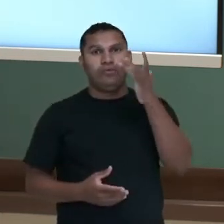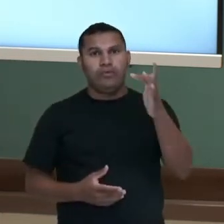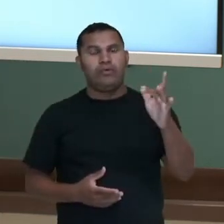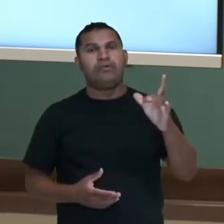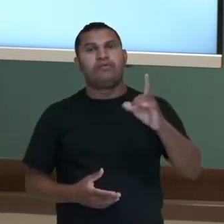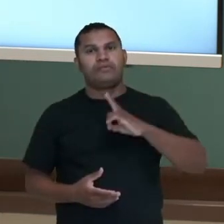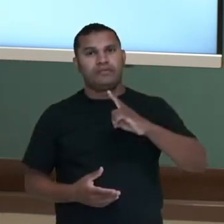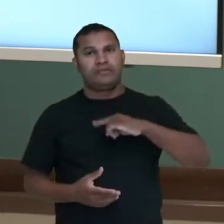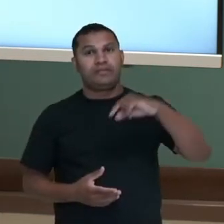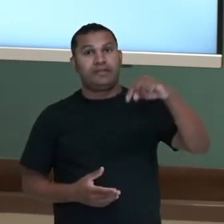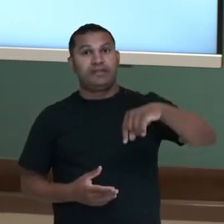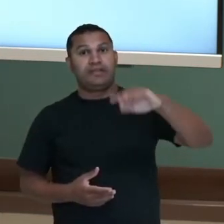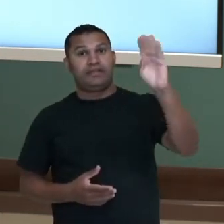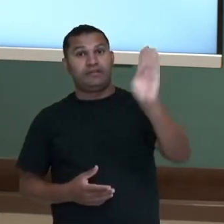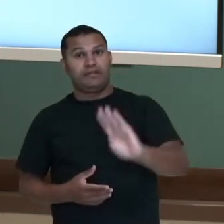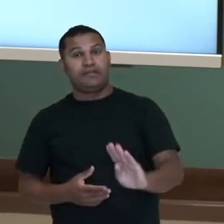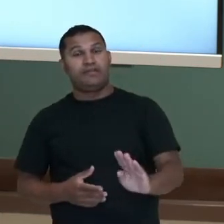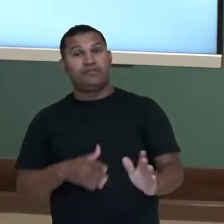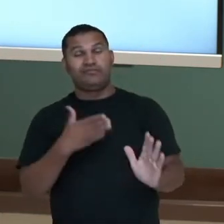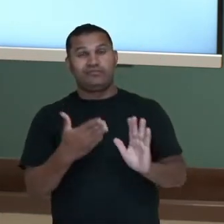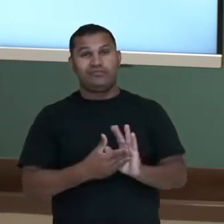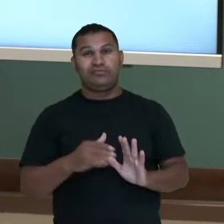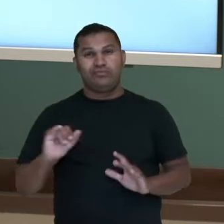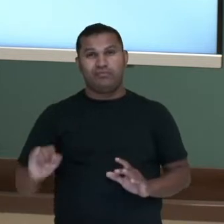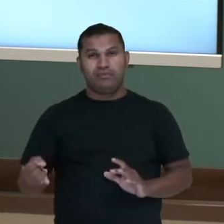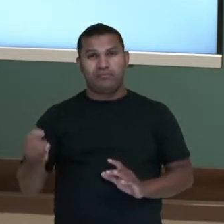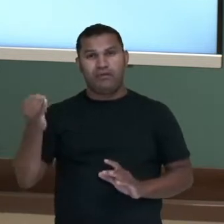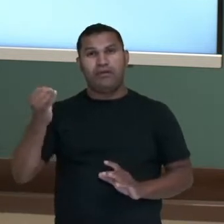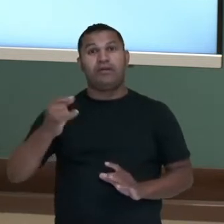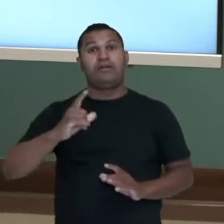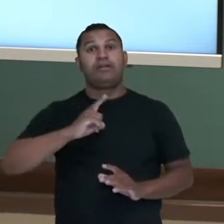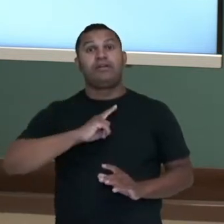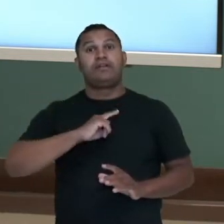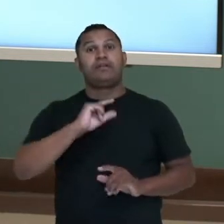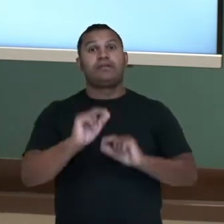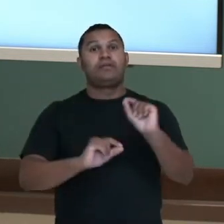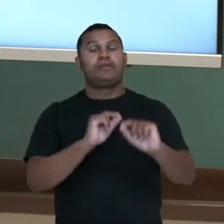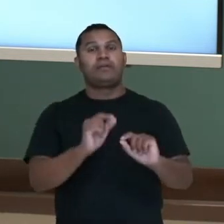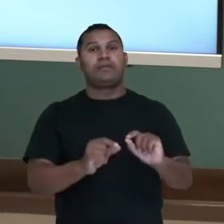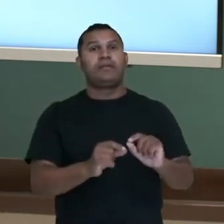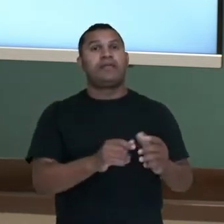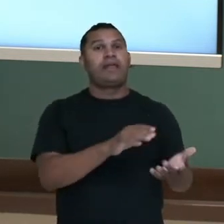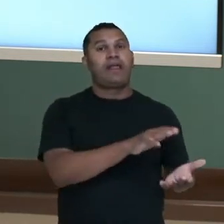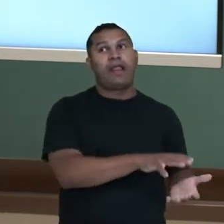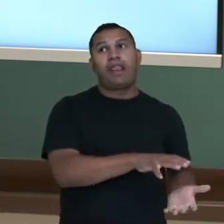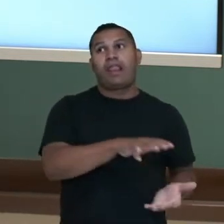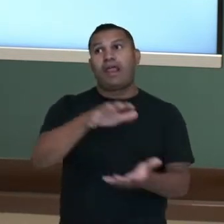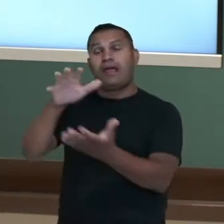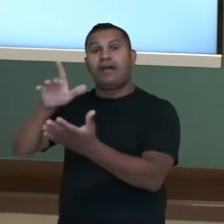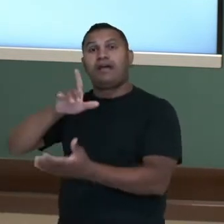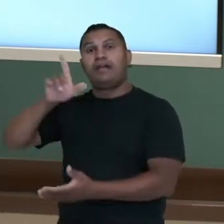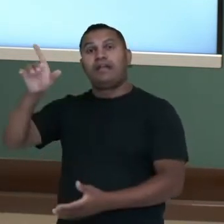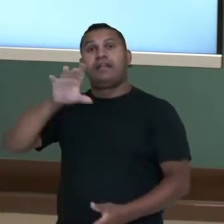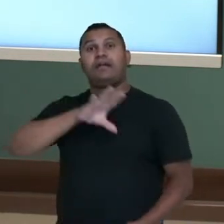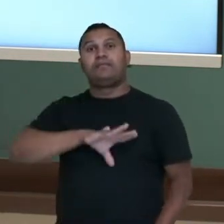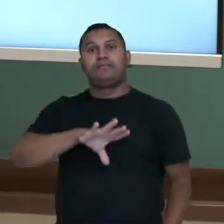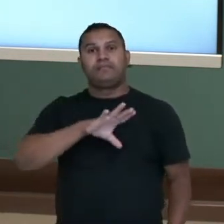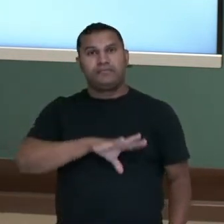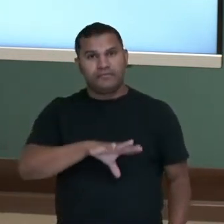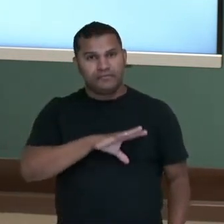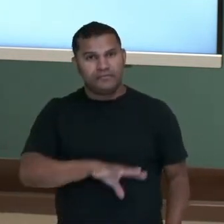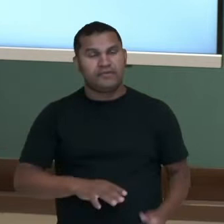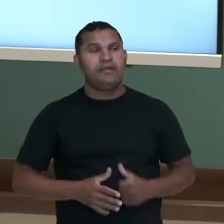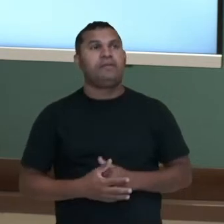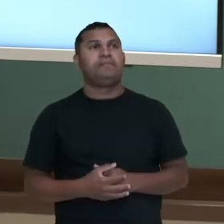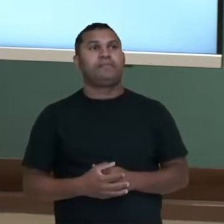Portugal a título de impostos. Nós tínhamos o mínimo de toneladas de ouro a serem enviadas a Portugal.